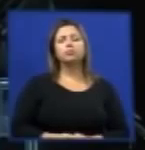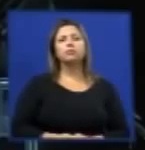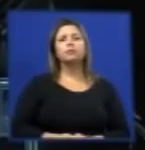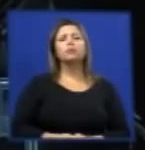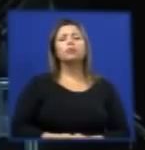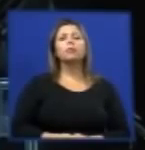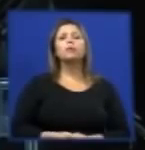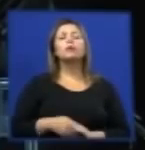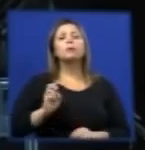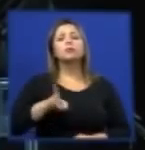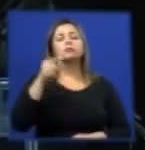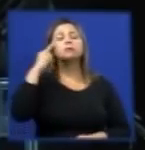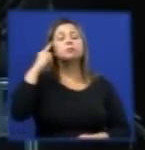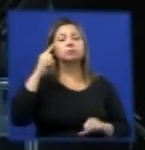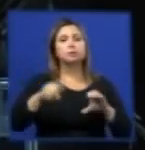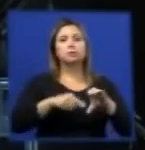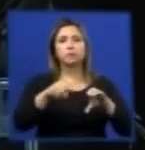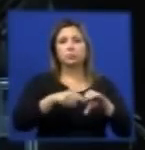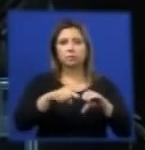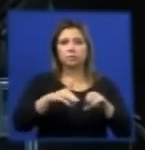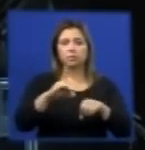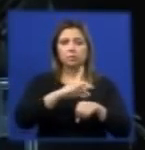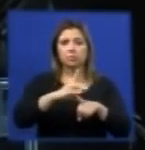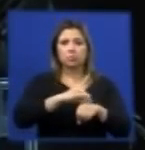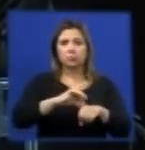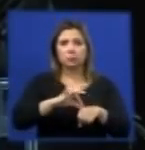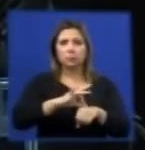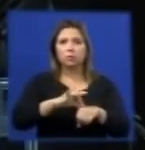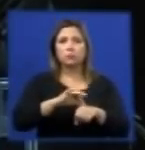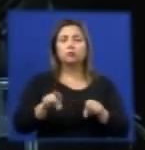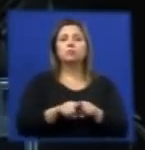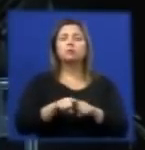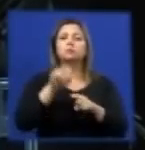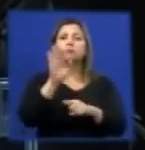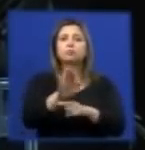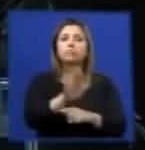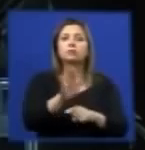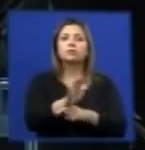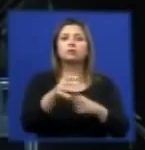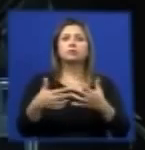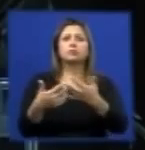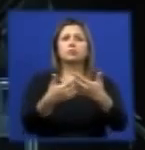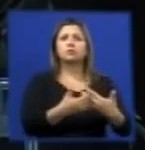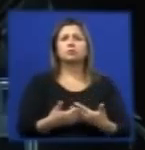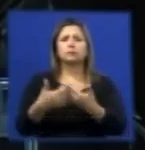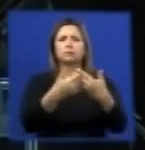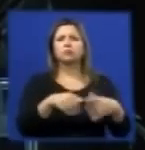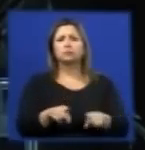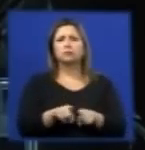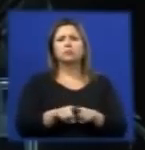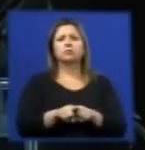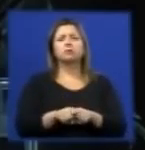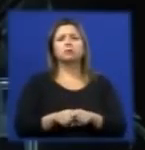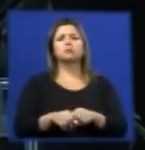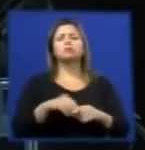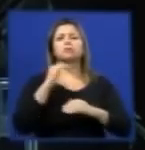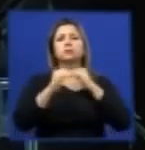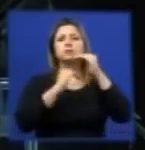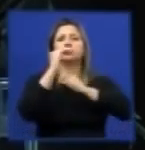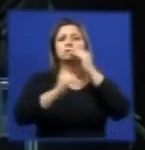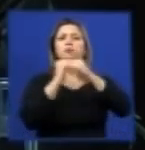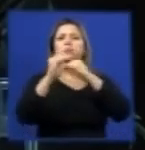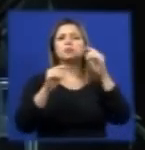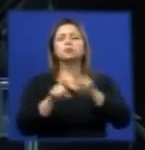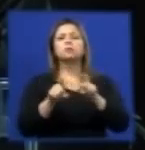Considerando os pneus, todos nós sabemos que eles são a base do transporte, e, por conta da crescente produção